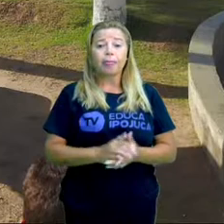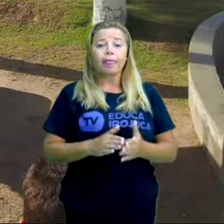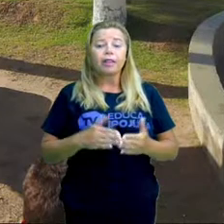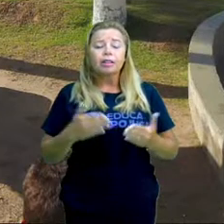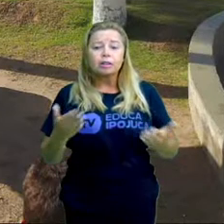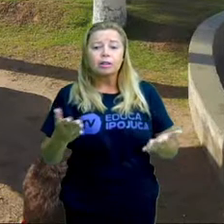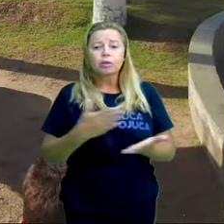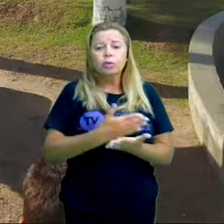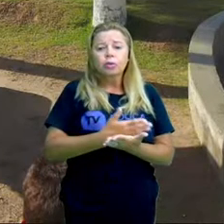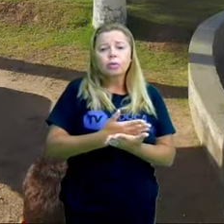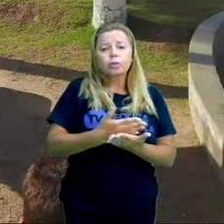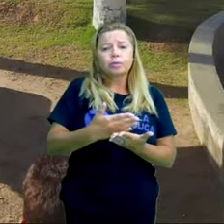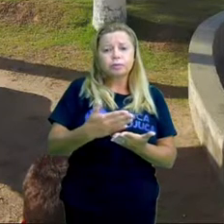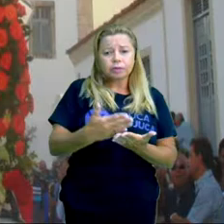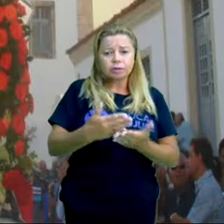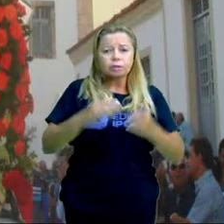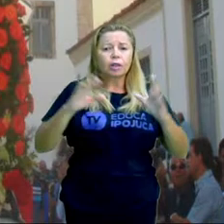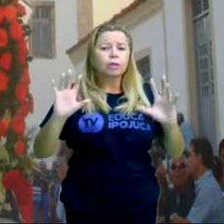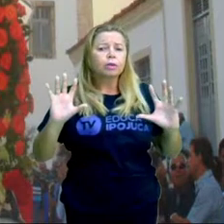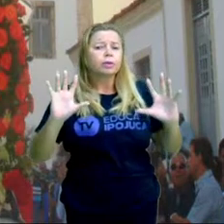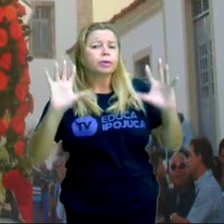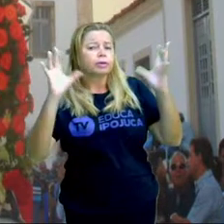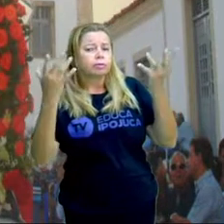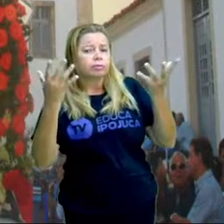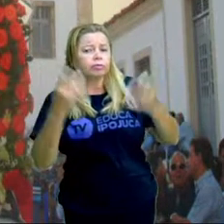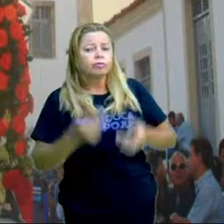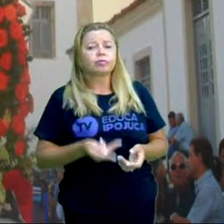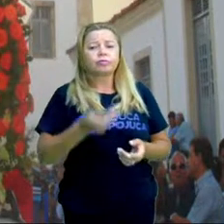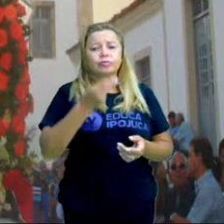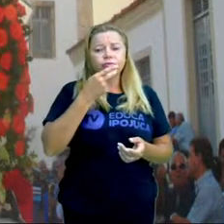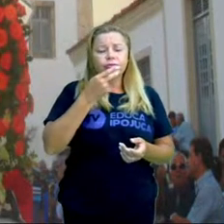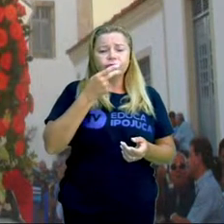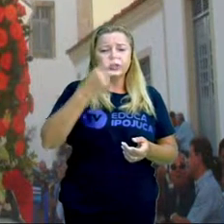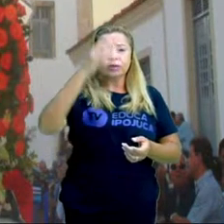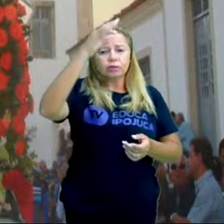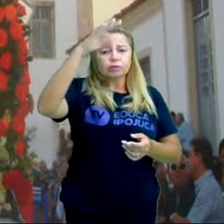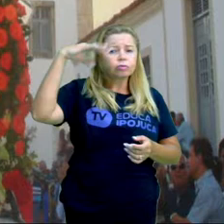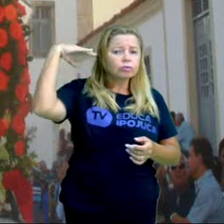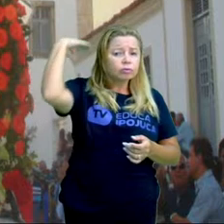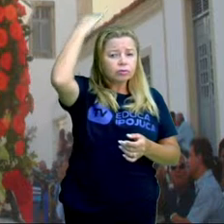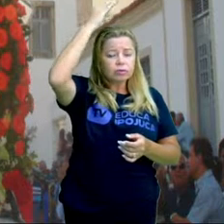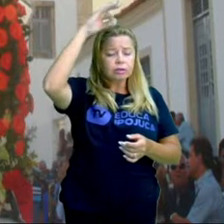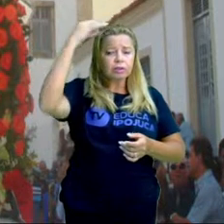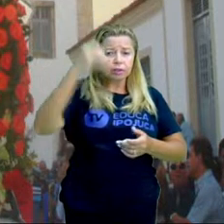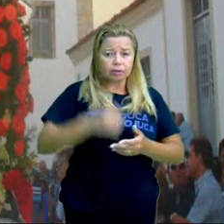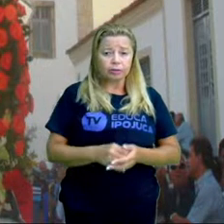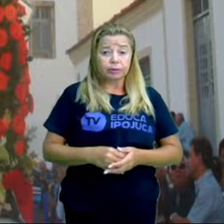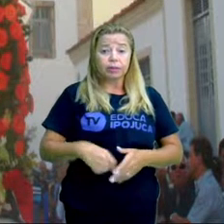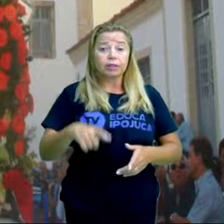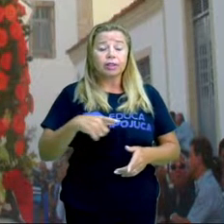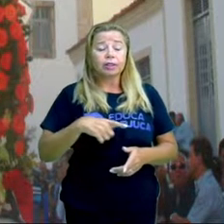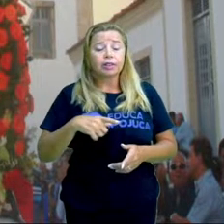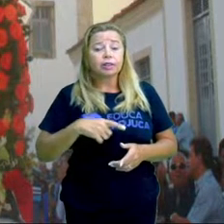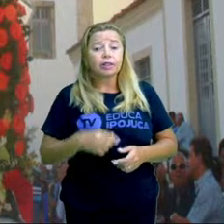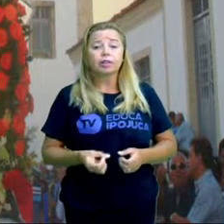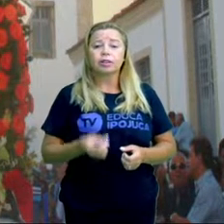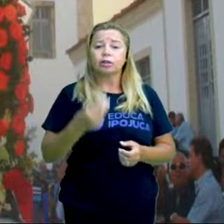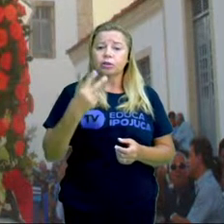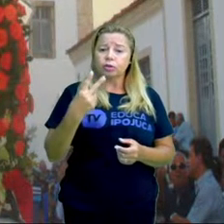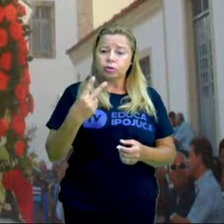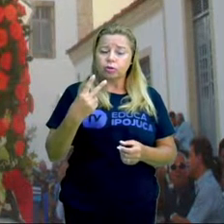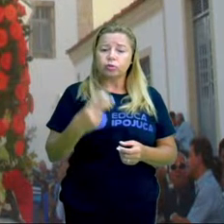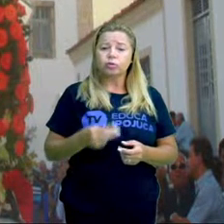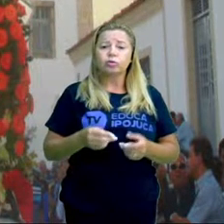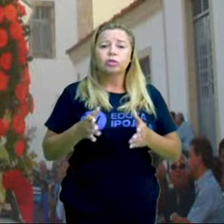sagrado da comemoração, porque a gente sabe que existem duas procissões muito importantes aqui, que é a procissão de Nossa